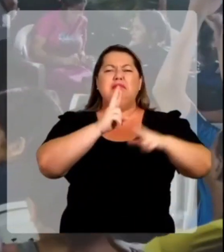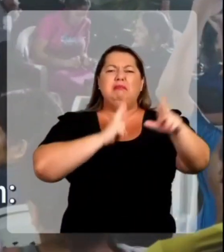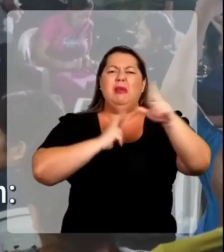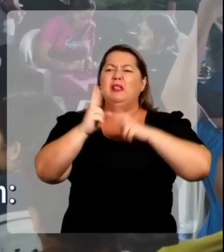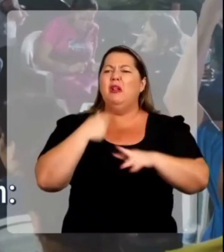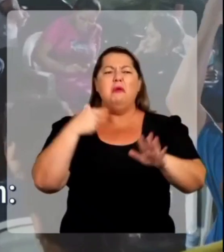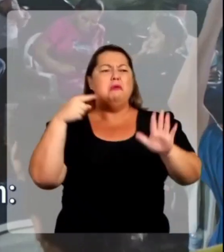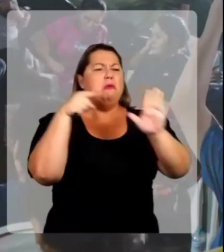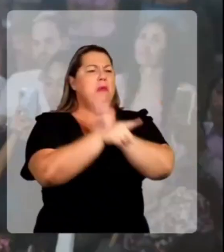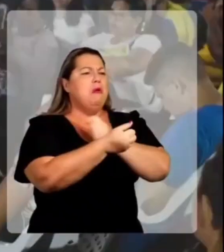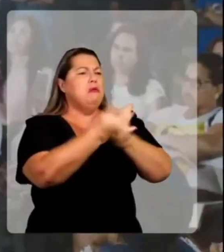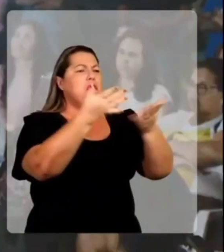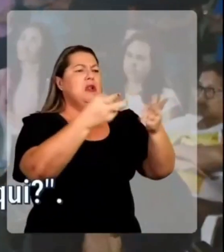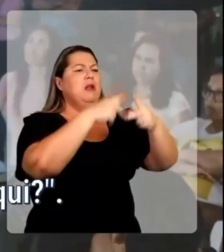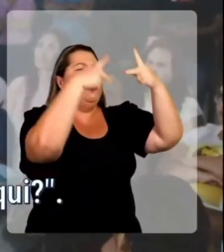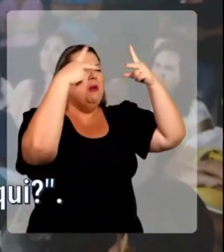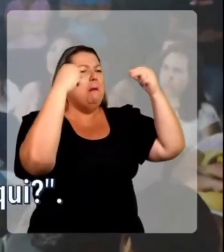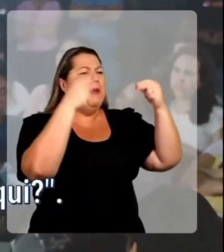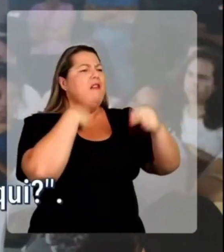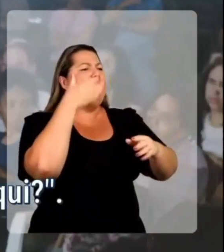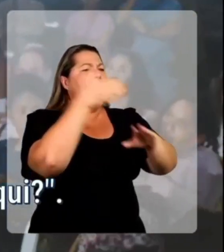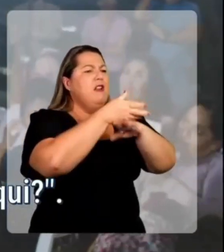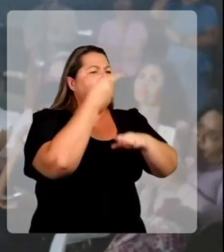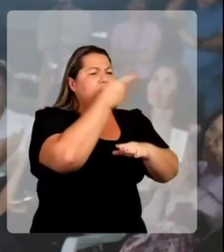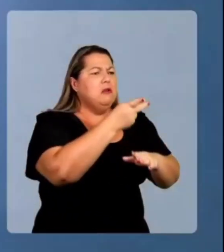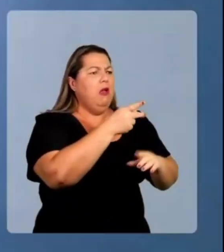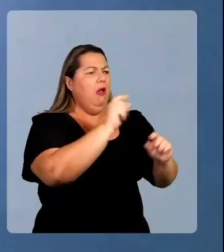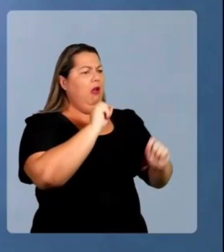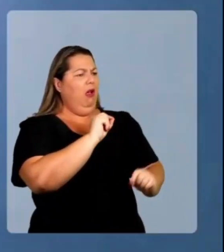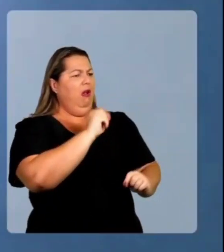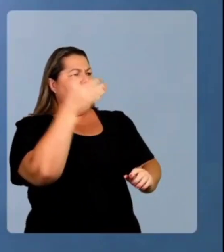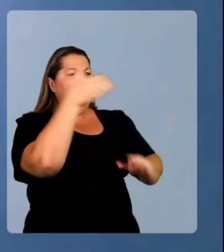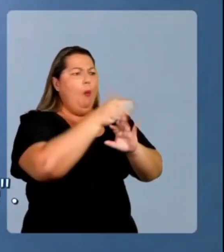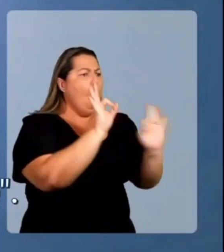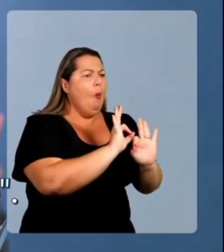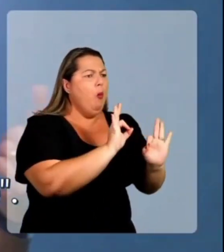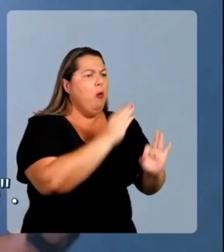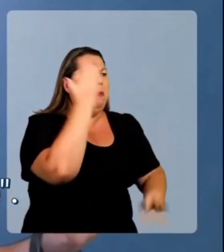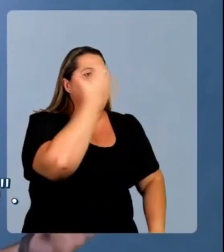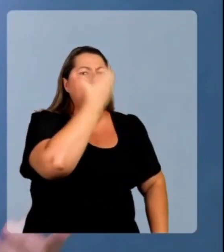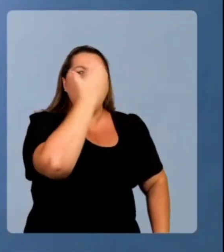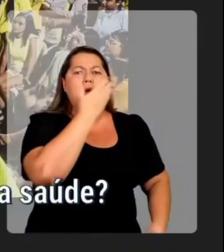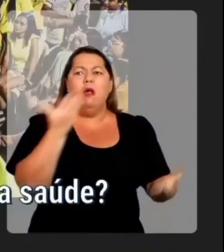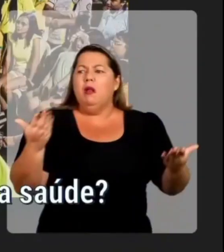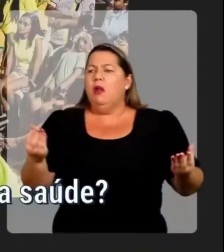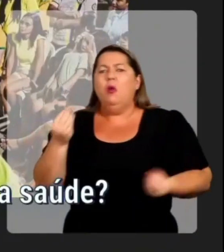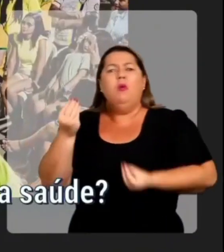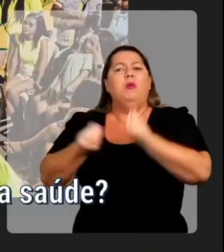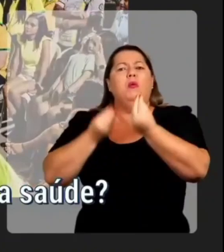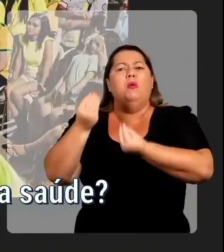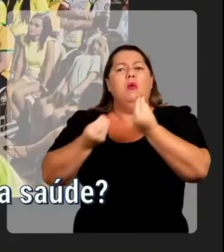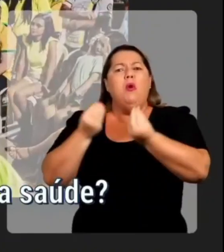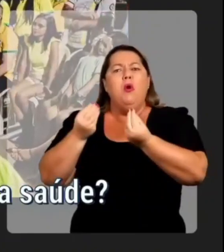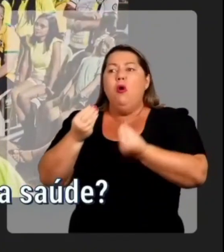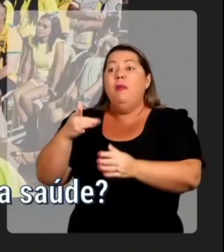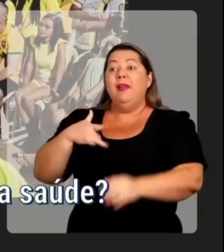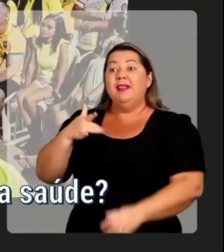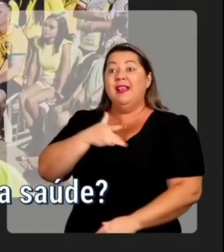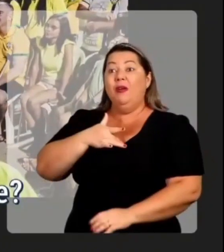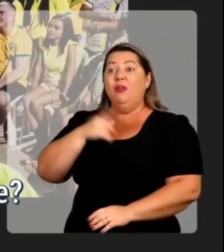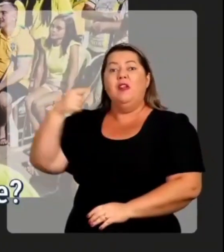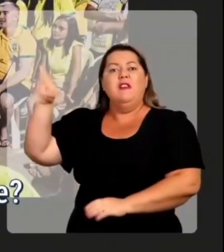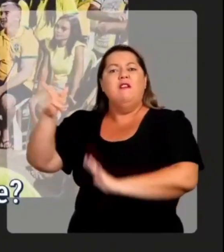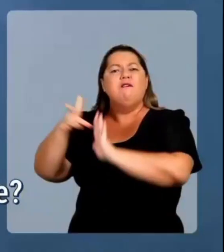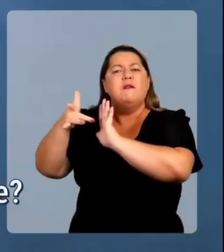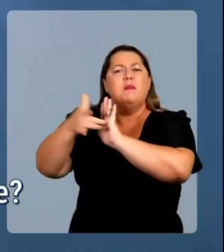mesma. Quando eu pergunto assim, quantas vezes o prefeito de Fortaleza veio aqui? Que prefeito? A gente nunca nem viu ele. Aí eu pergunto, e como é que está a